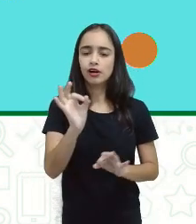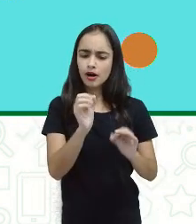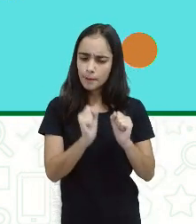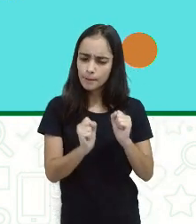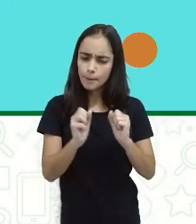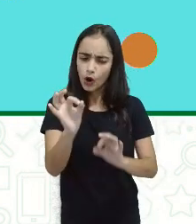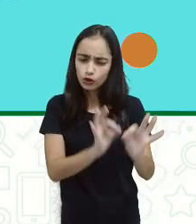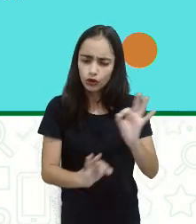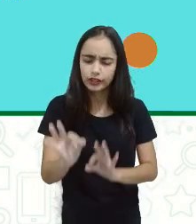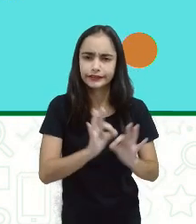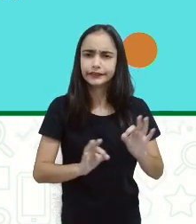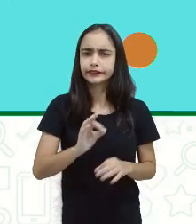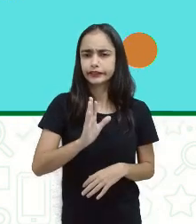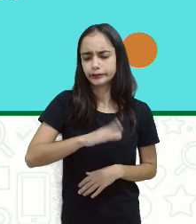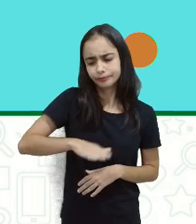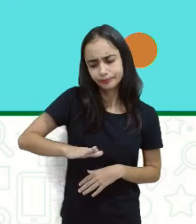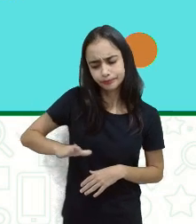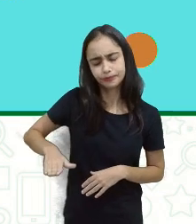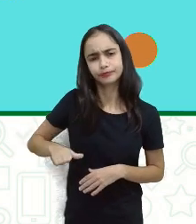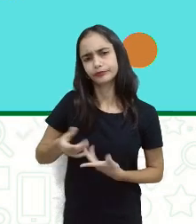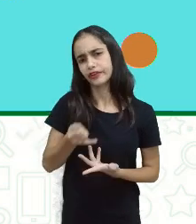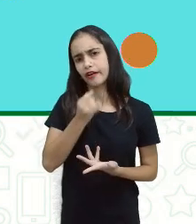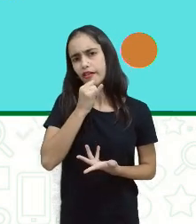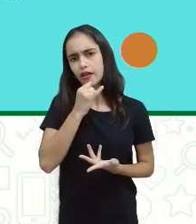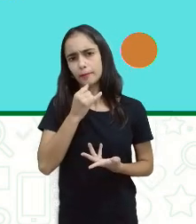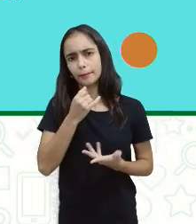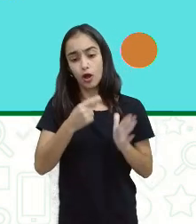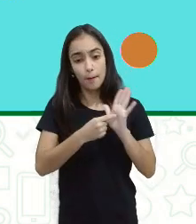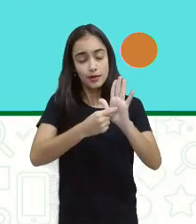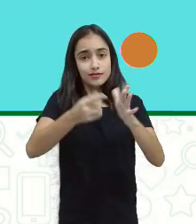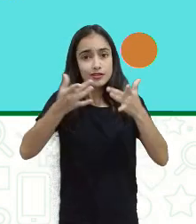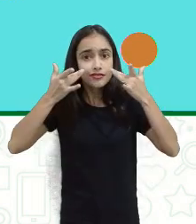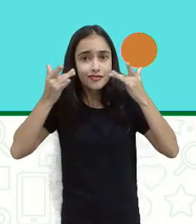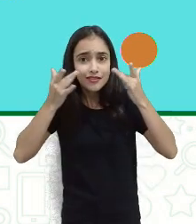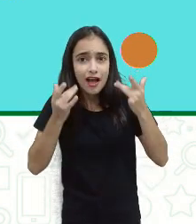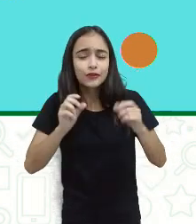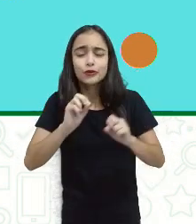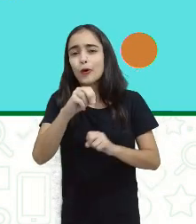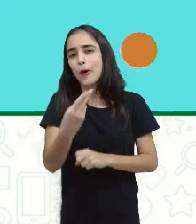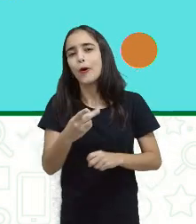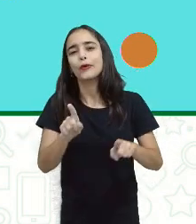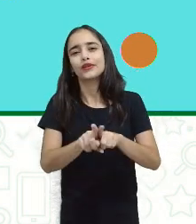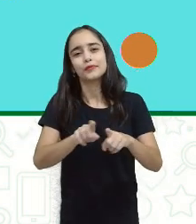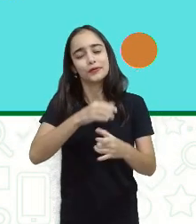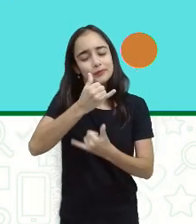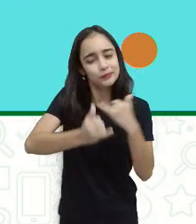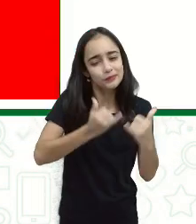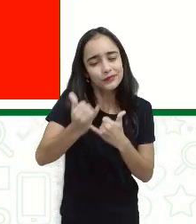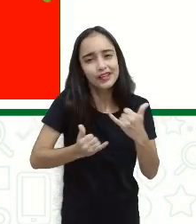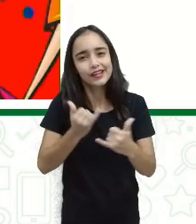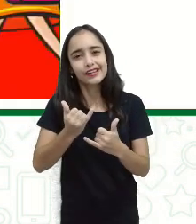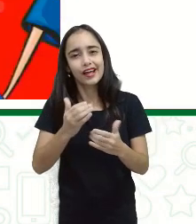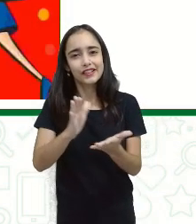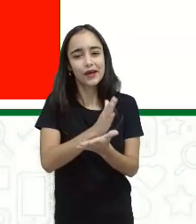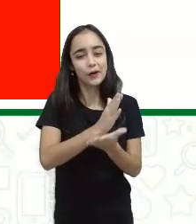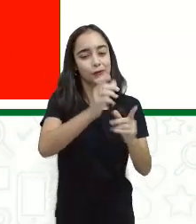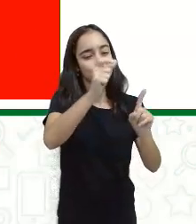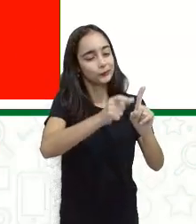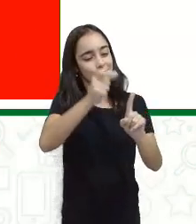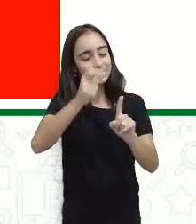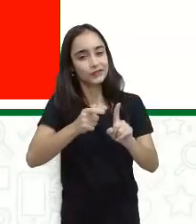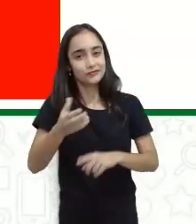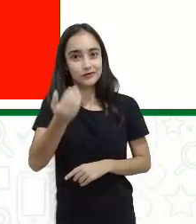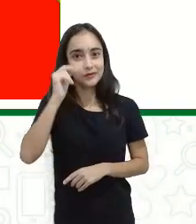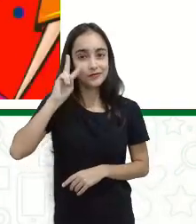crianças uma apresentação de teatro. Ou se divertir brincando de ser alguns personagens. Vamos ver? no